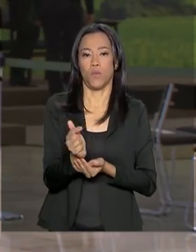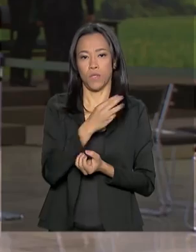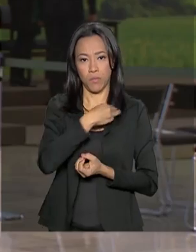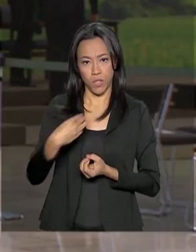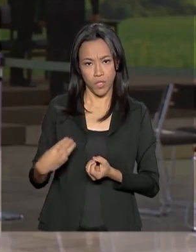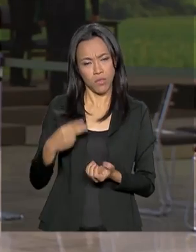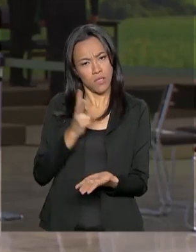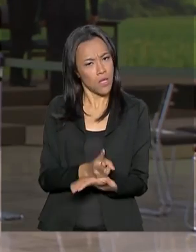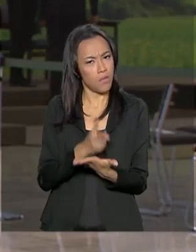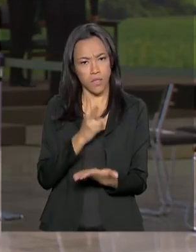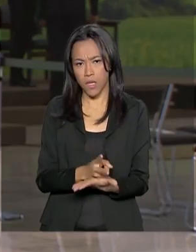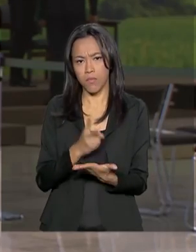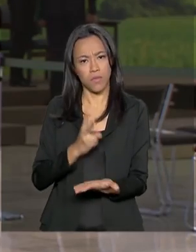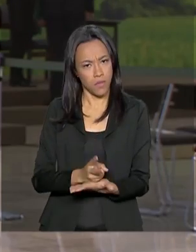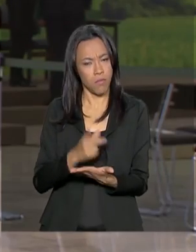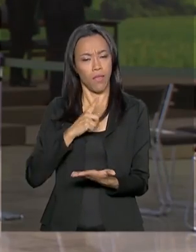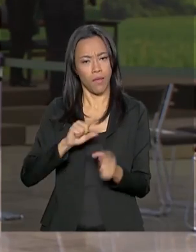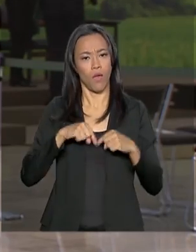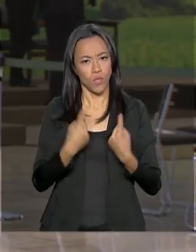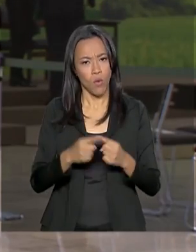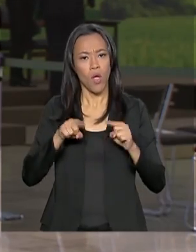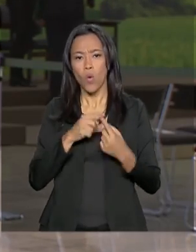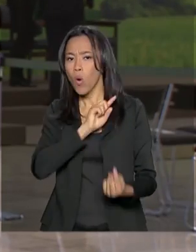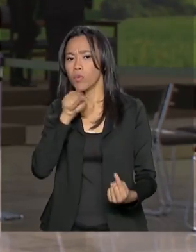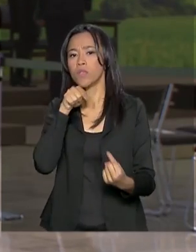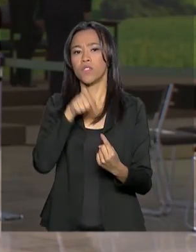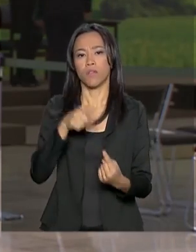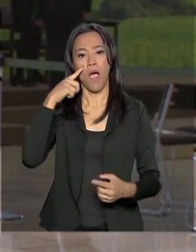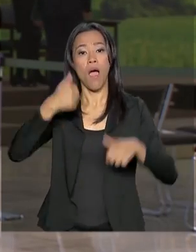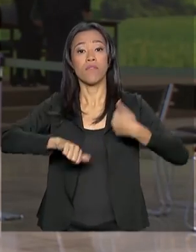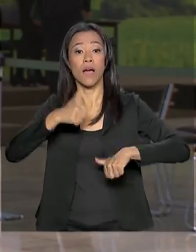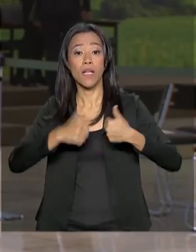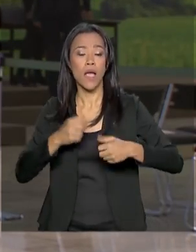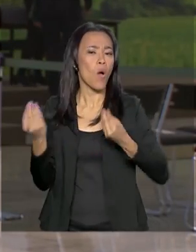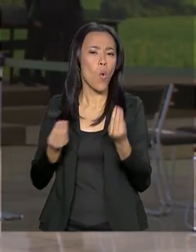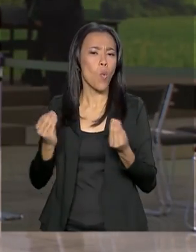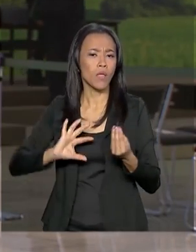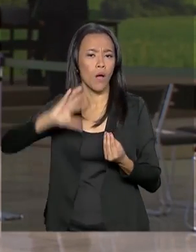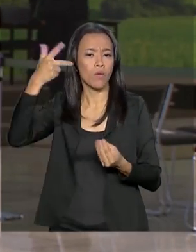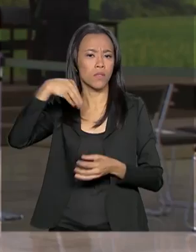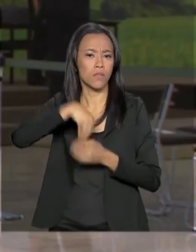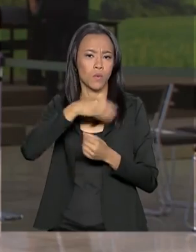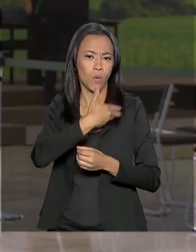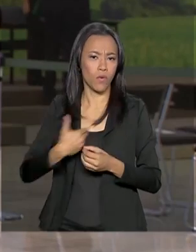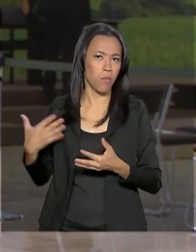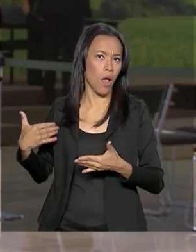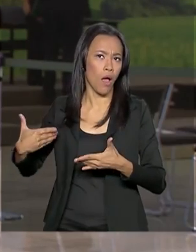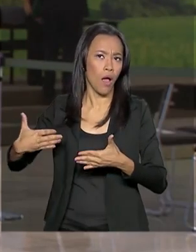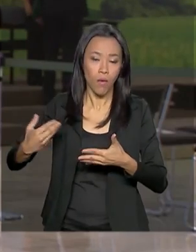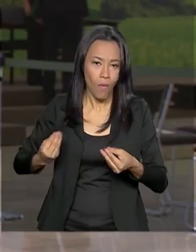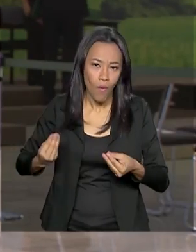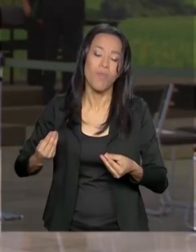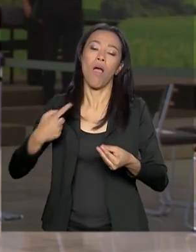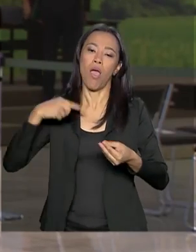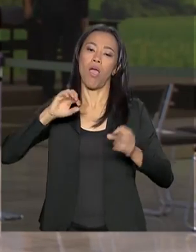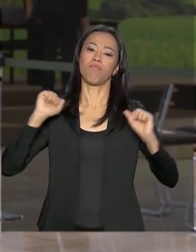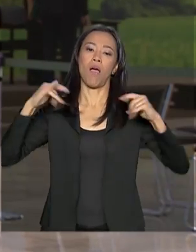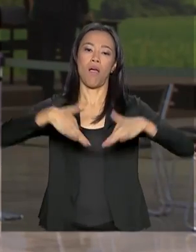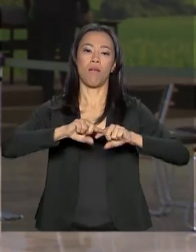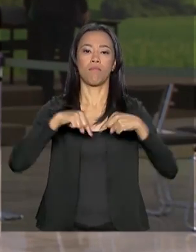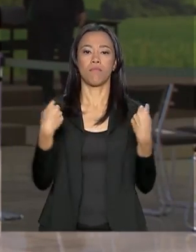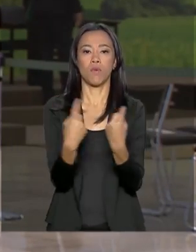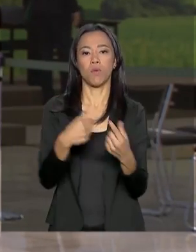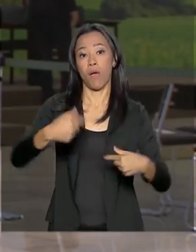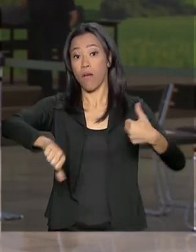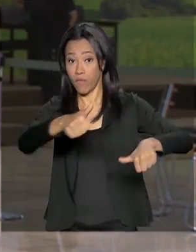realiza esses encontros periodicamente para avaliar medidas em andamento no governo. E ainda hoje, no final do dia, o presidente